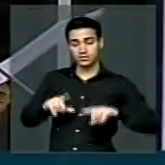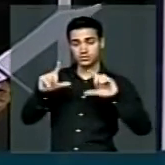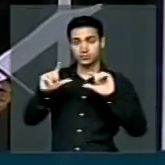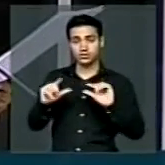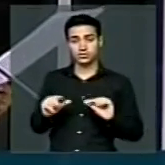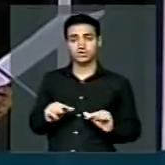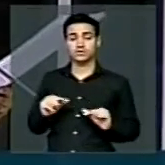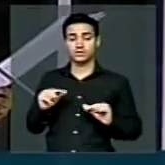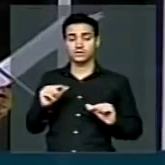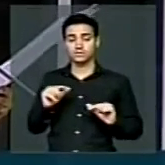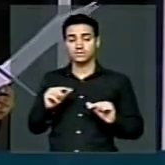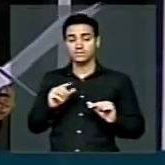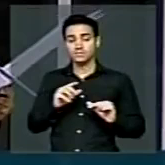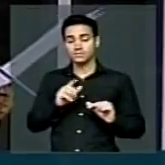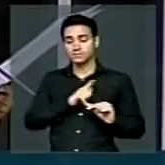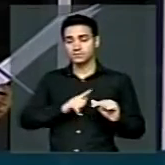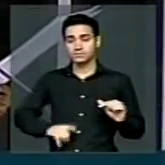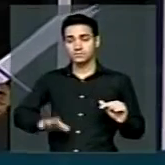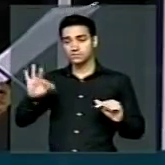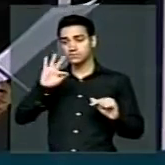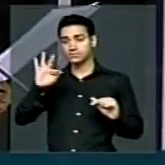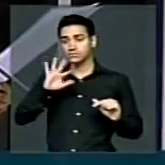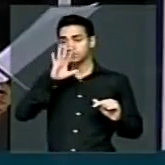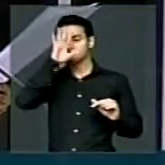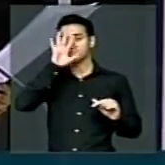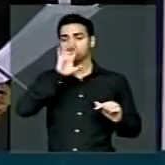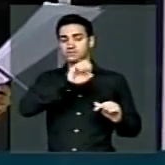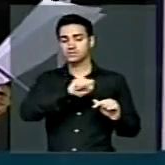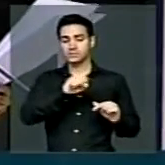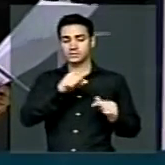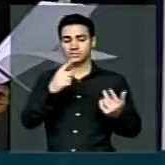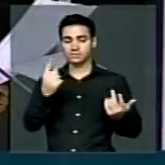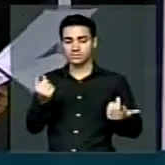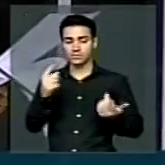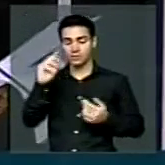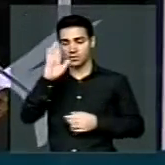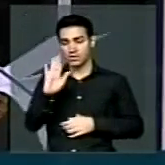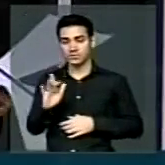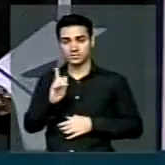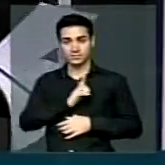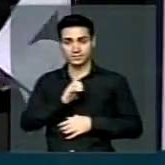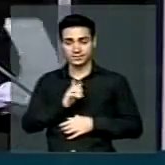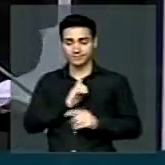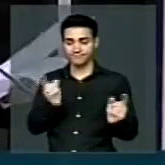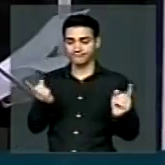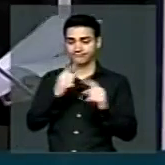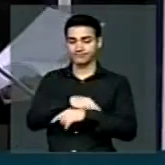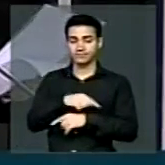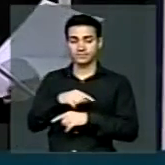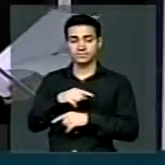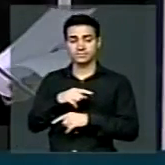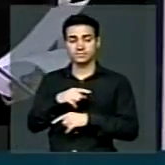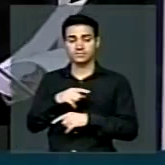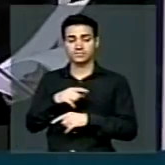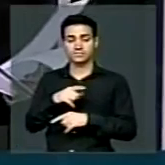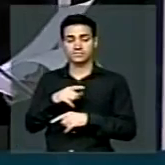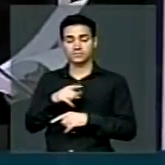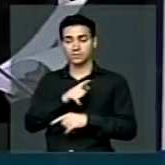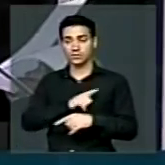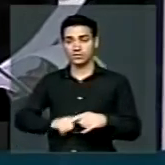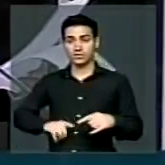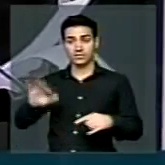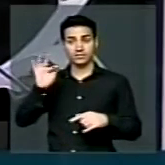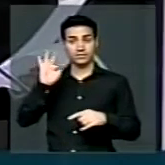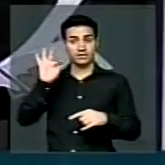avassaladora ingerência da União. Ao contrário disso, o Brasil vive hoje uma desproporcional e invasiva onipresença da